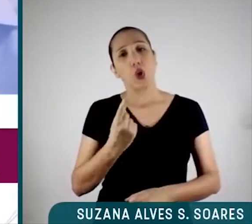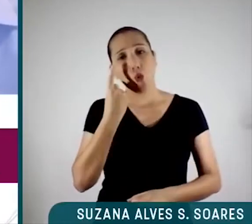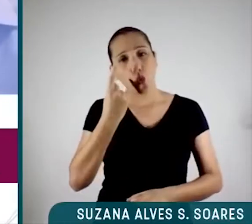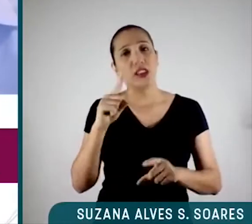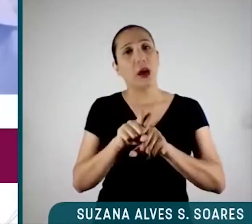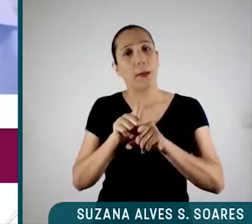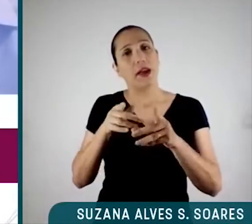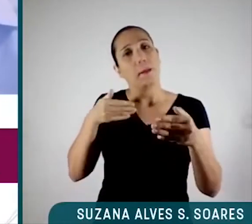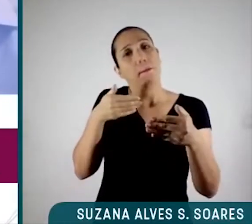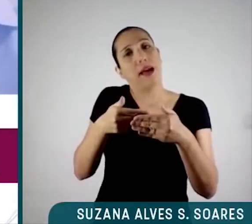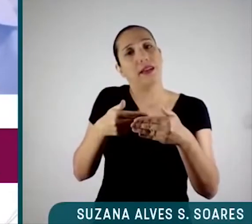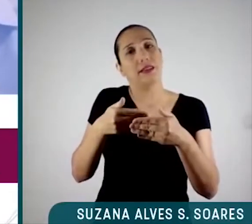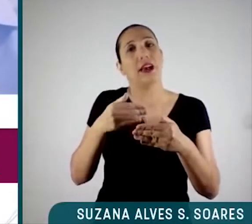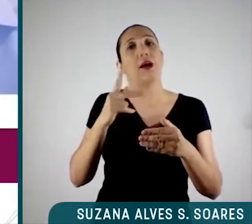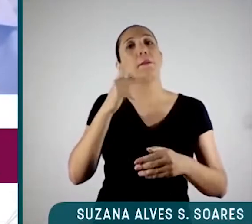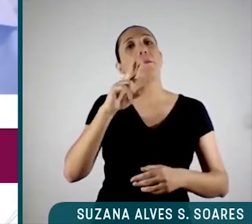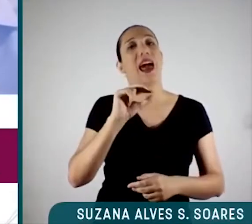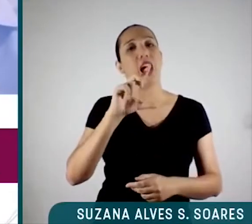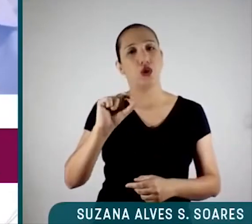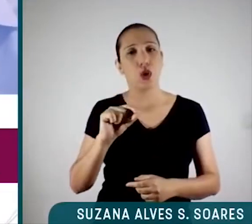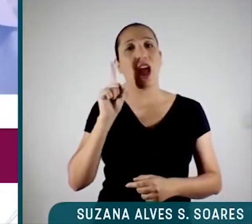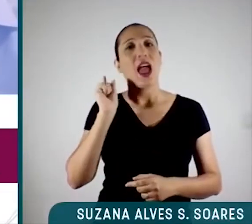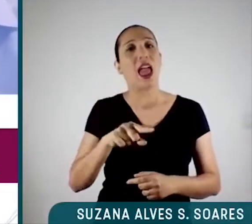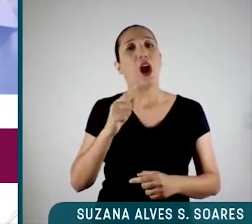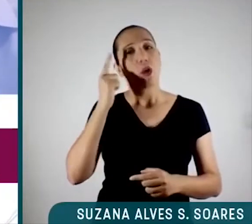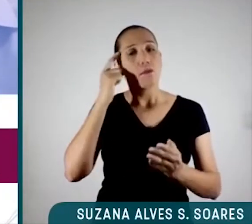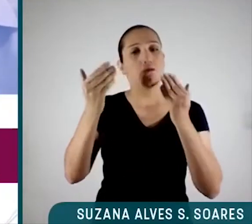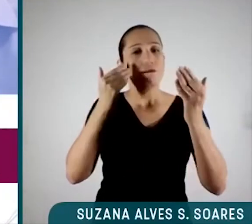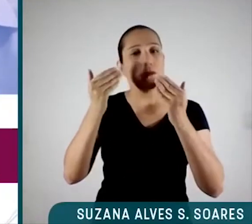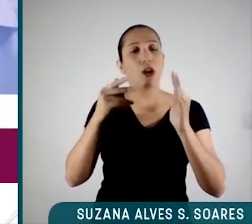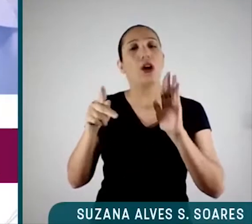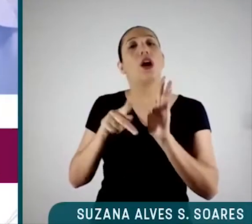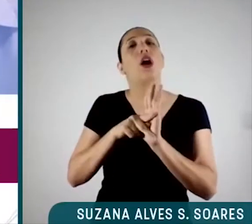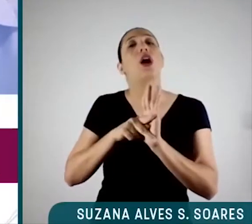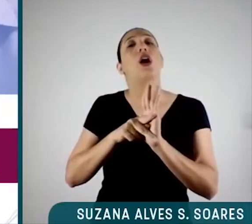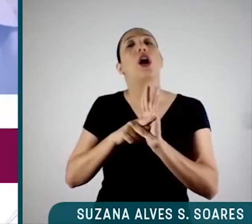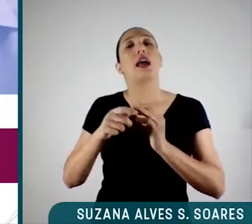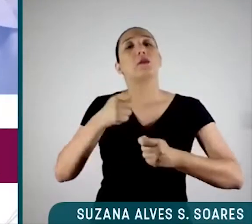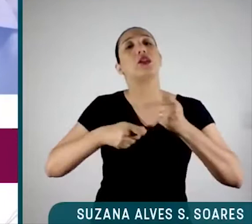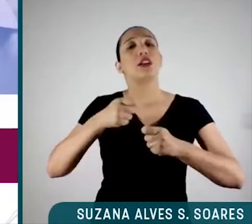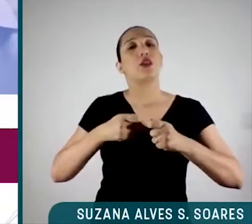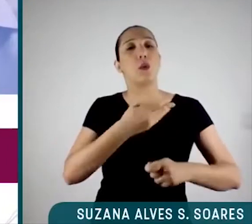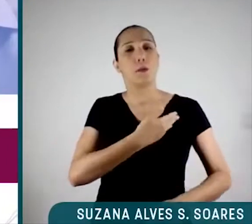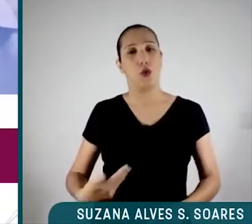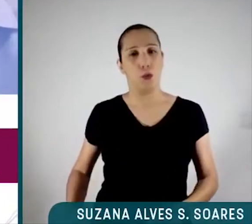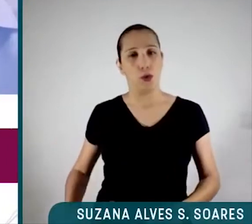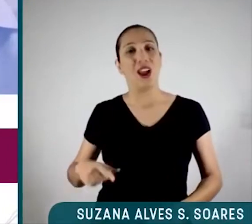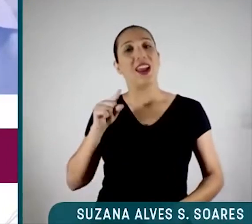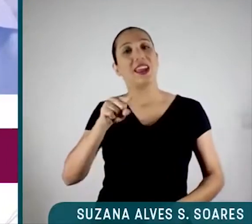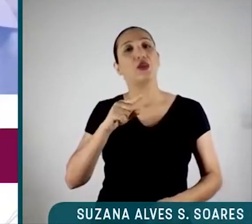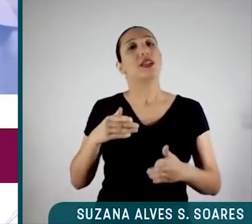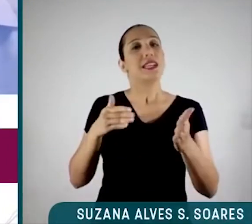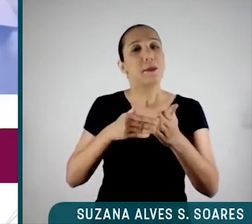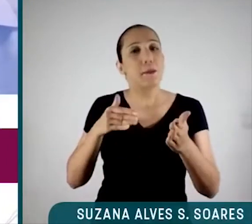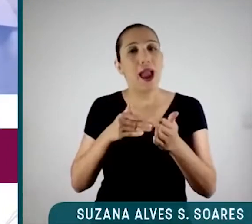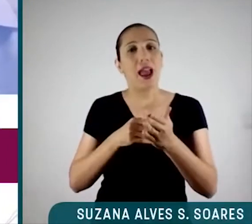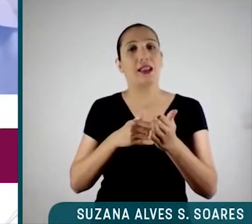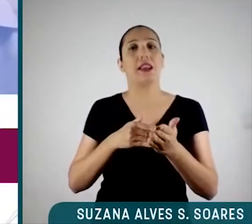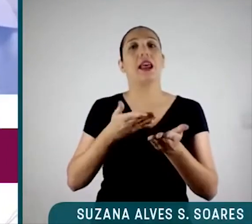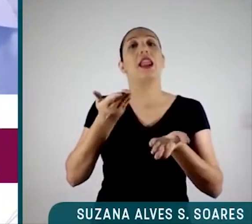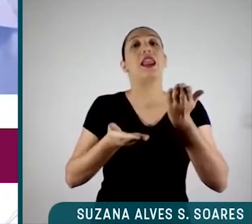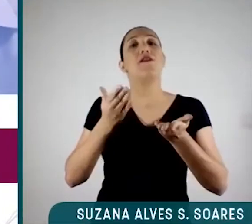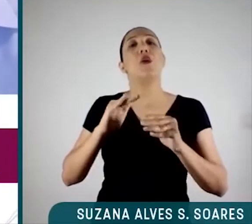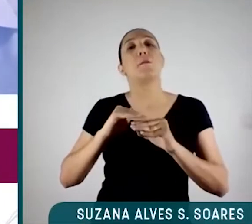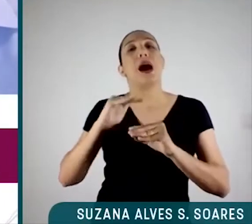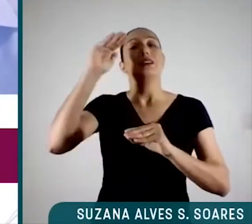prazo, que é a psicopatia no nível mais alto da administração pública. Uma psicopatia que impede os níveis mais altos do governo de